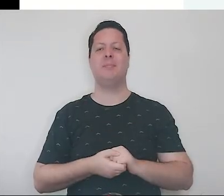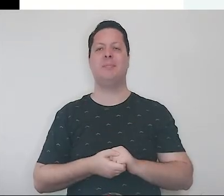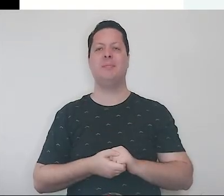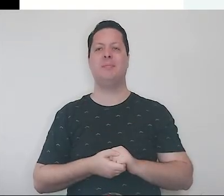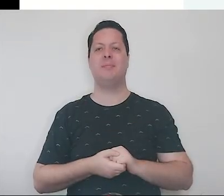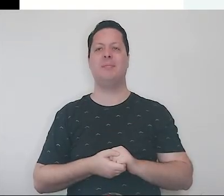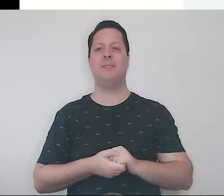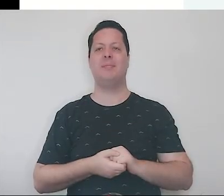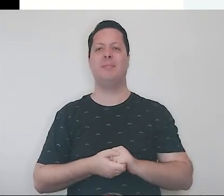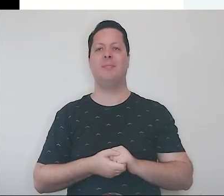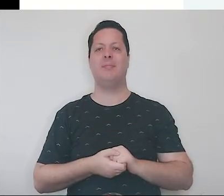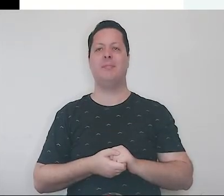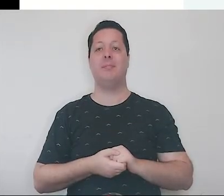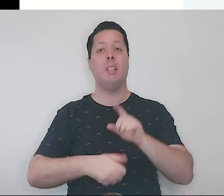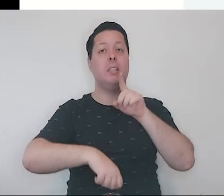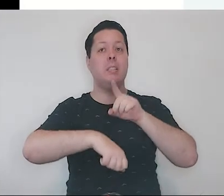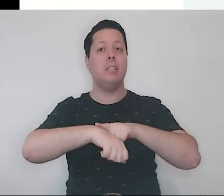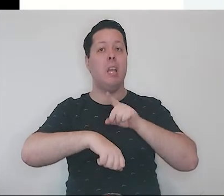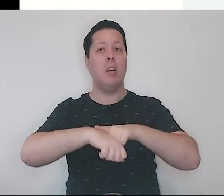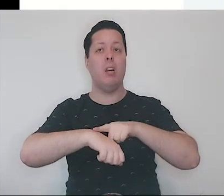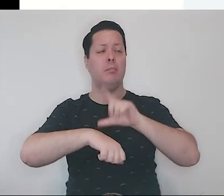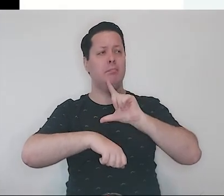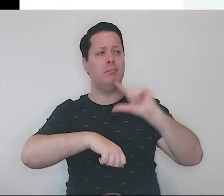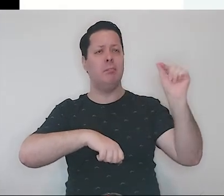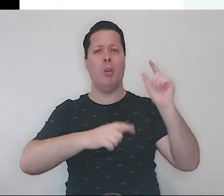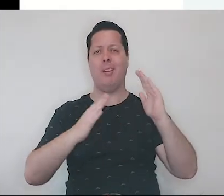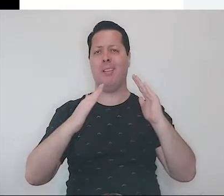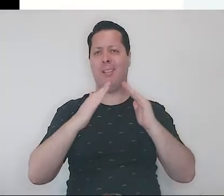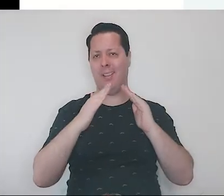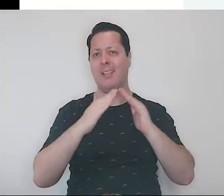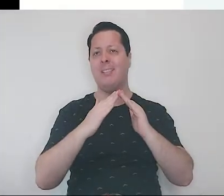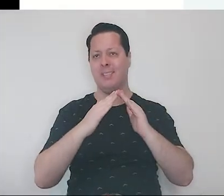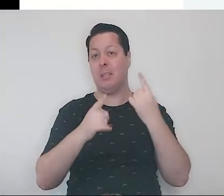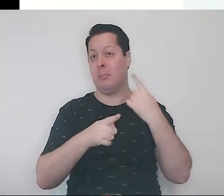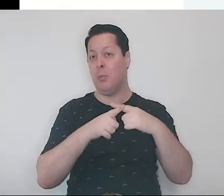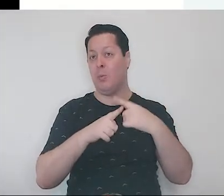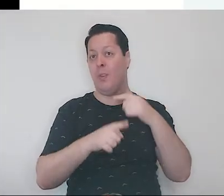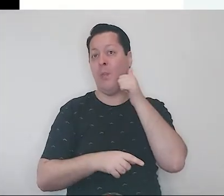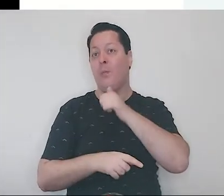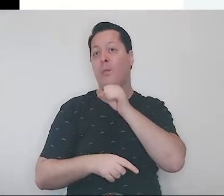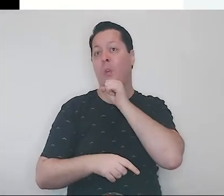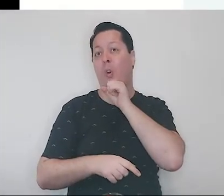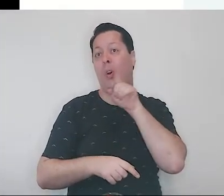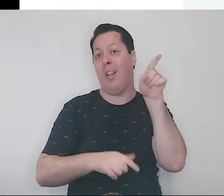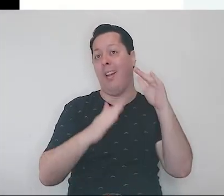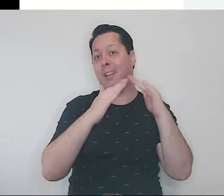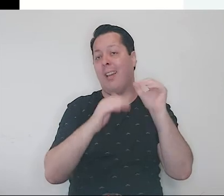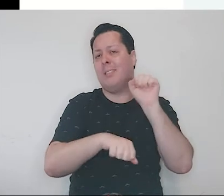E aí, chegou a hora de voltar para casa. Afinal de contas, a vovó estava esperando.